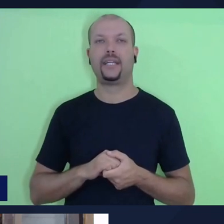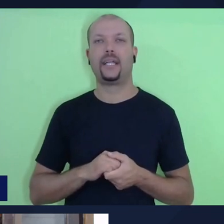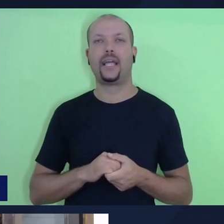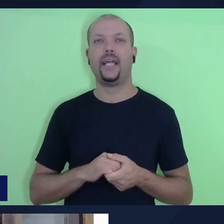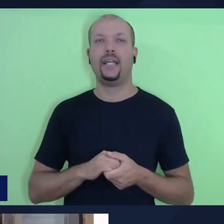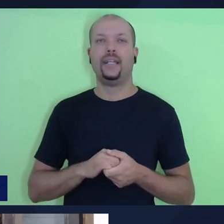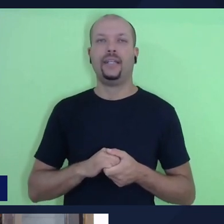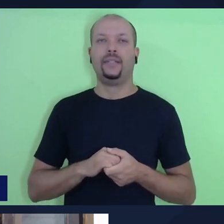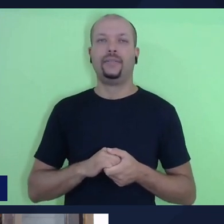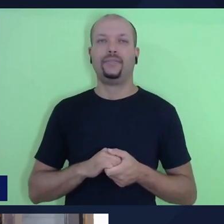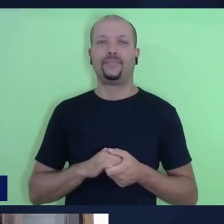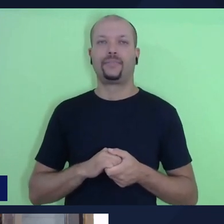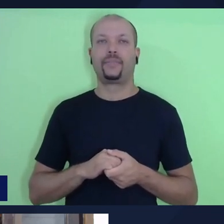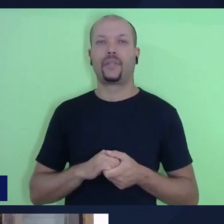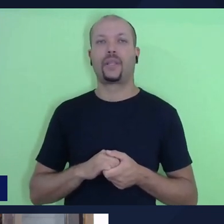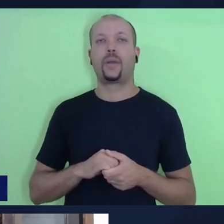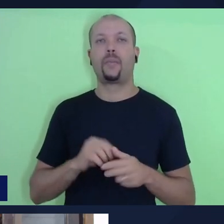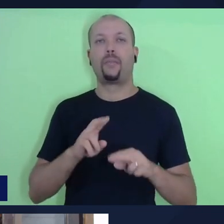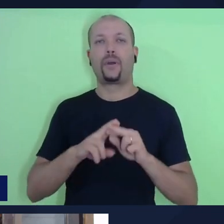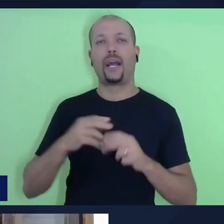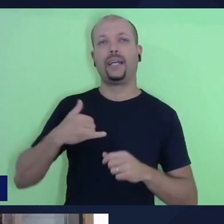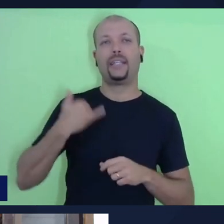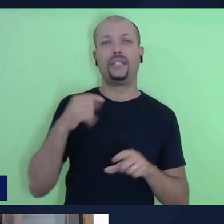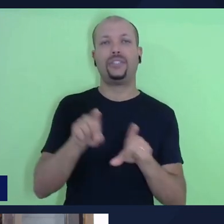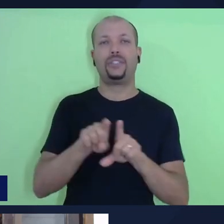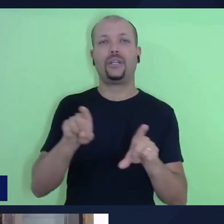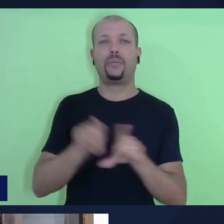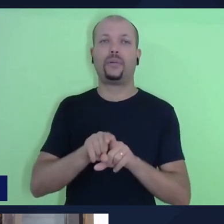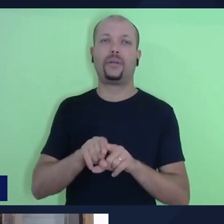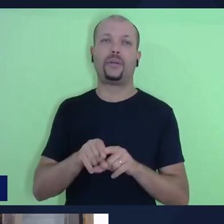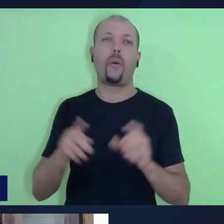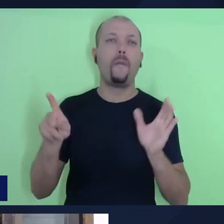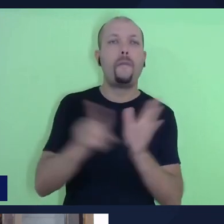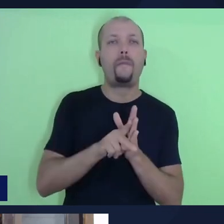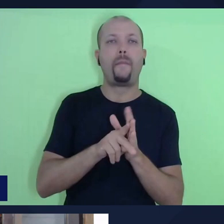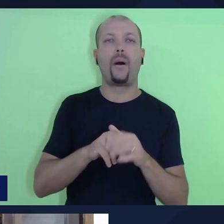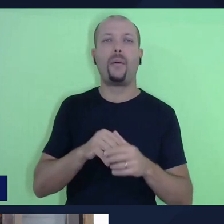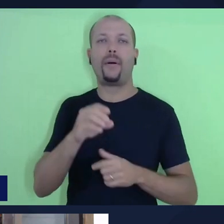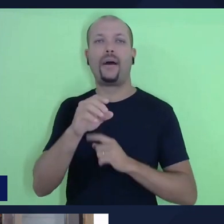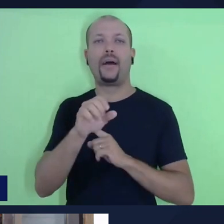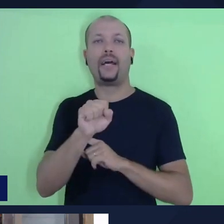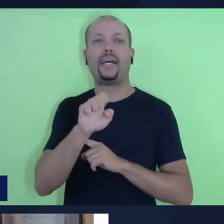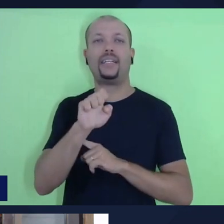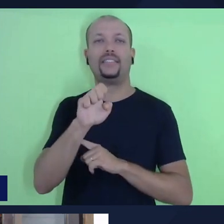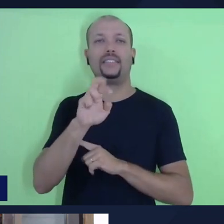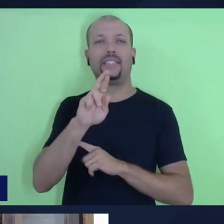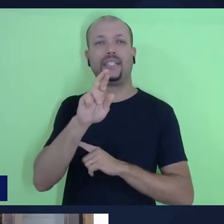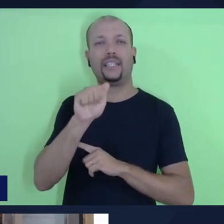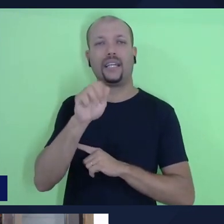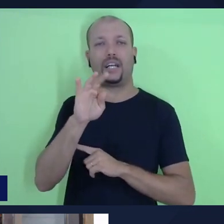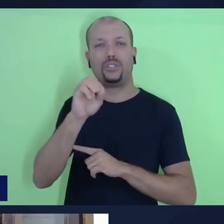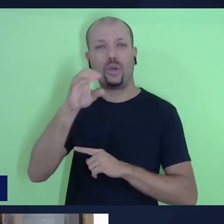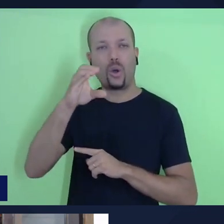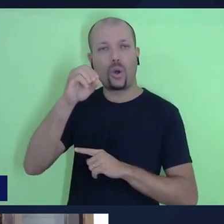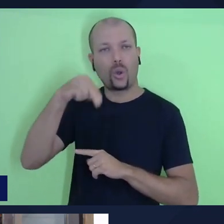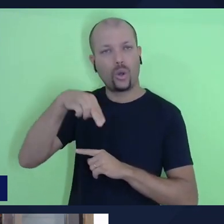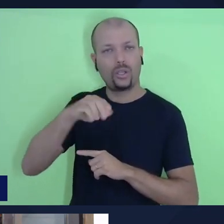né, tanto em decorrência da idade, quanto também do próprio ceratocole, mas,